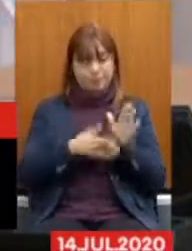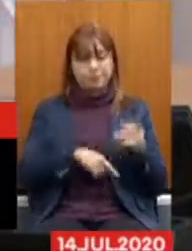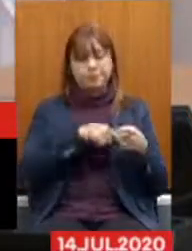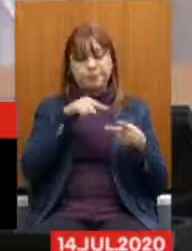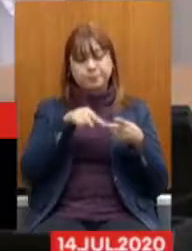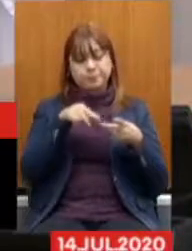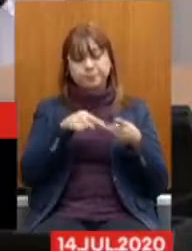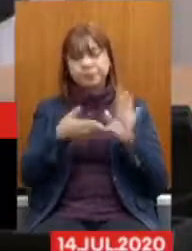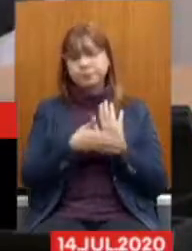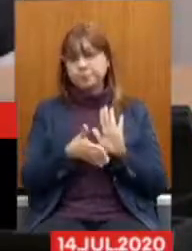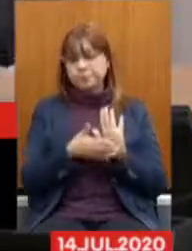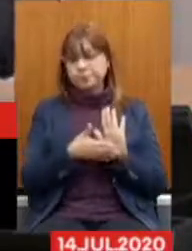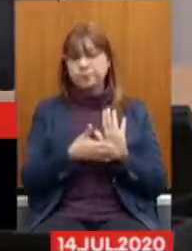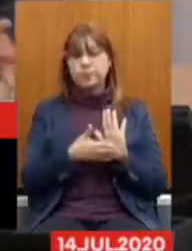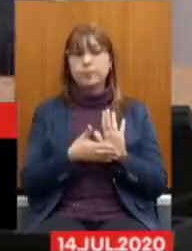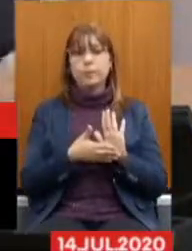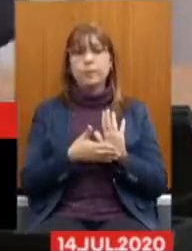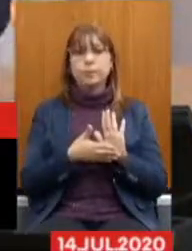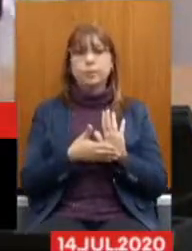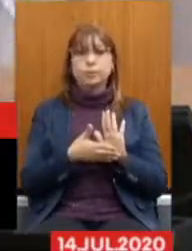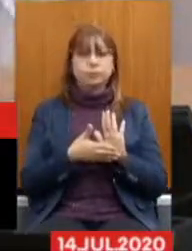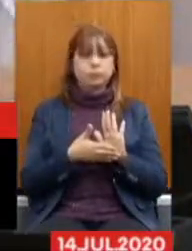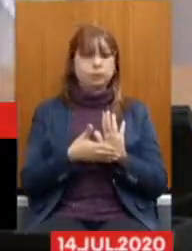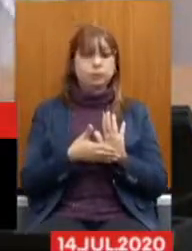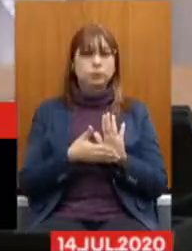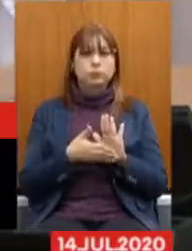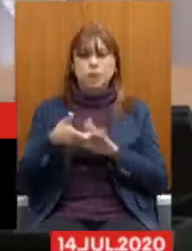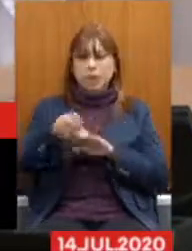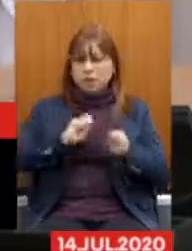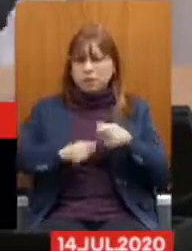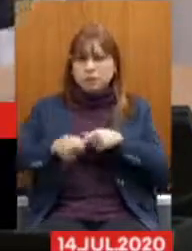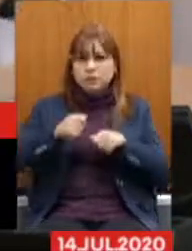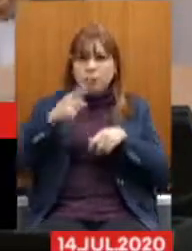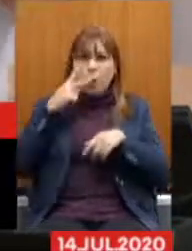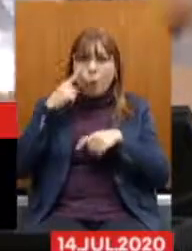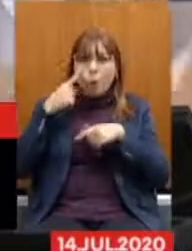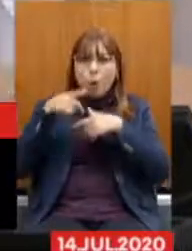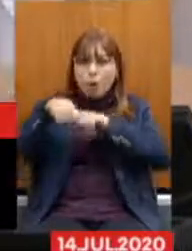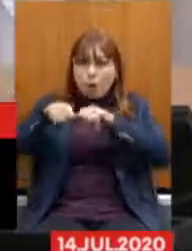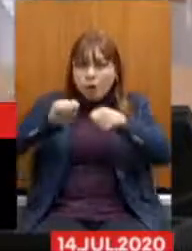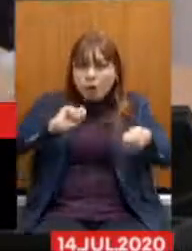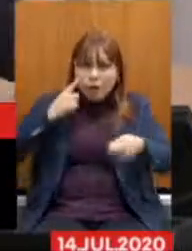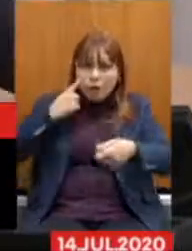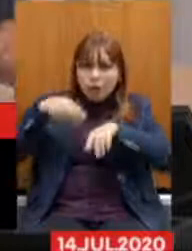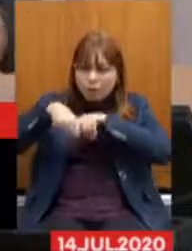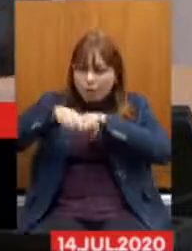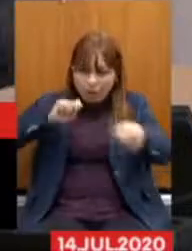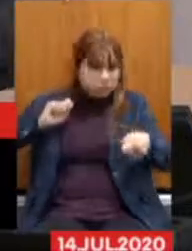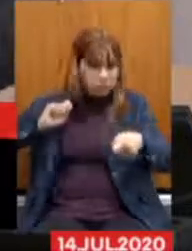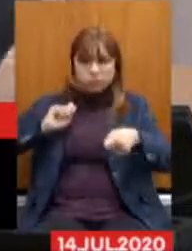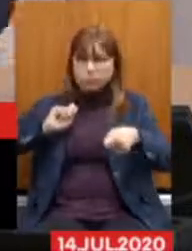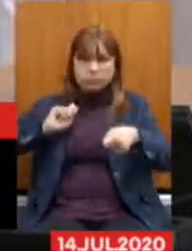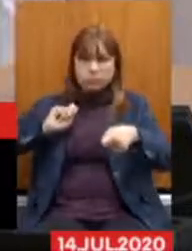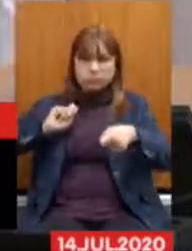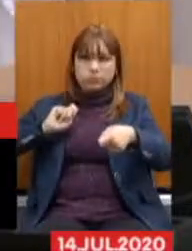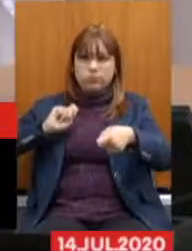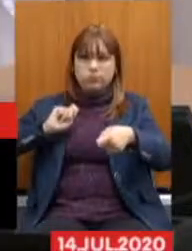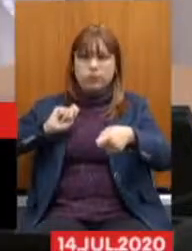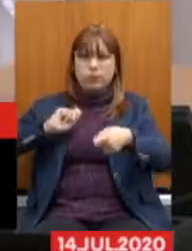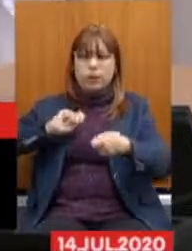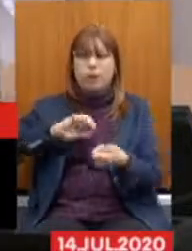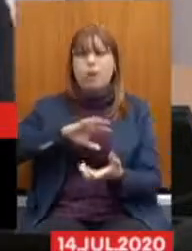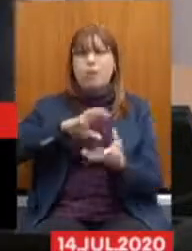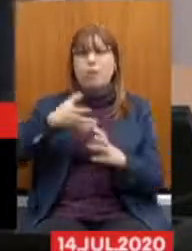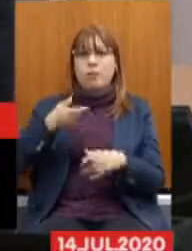segunda é que rasgue, rasgue, assim, ó, essa proposta de reforma